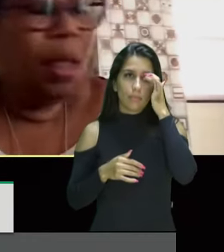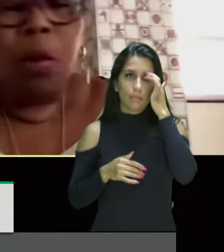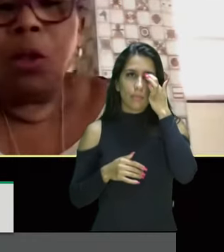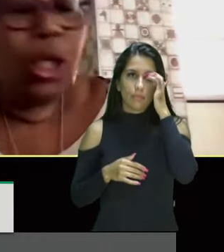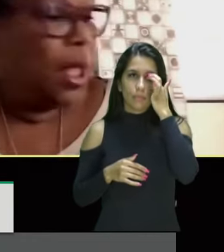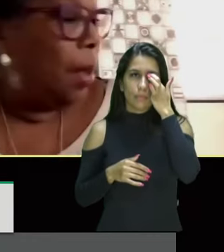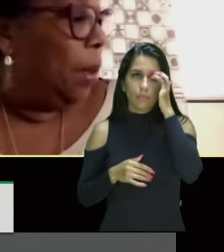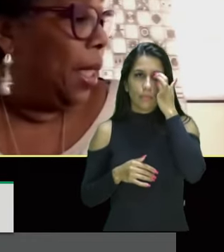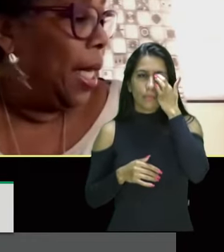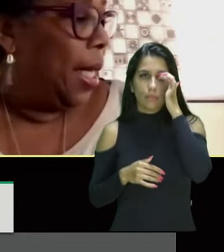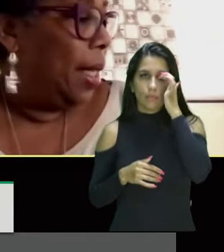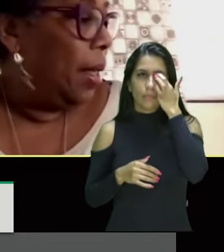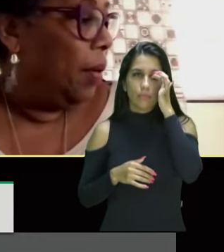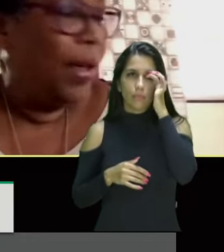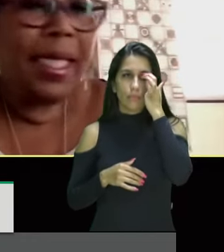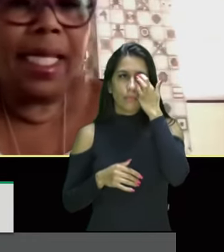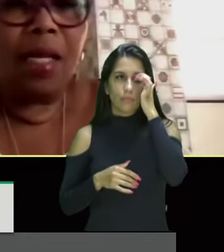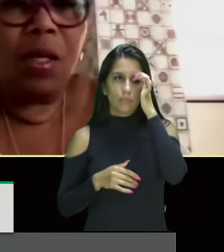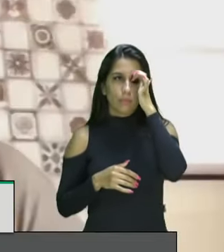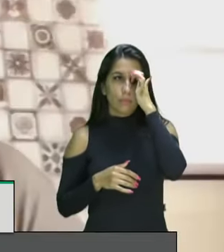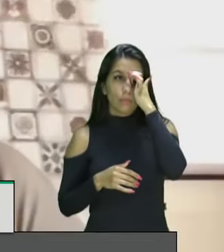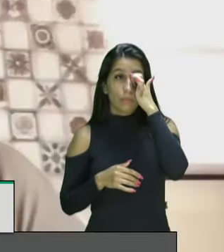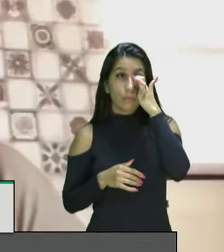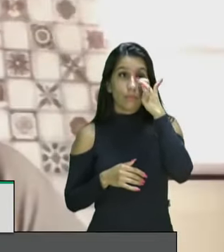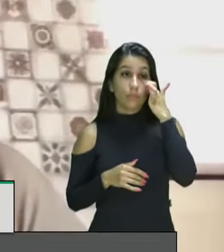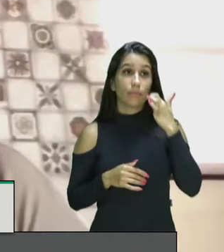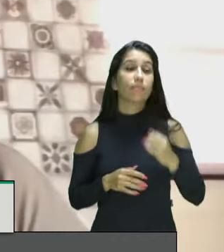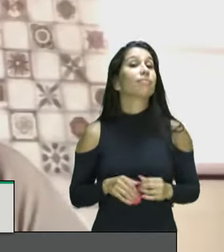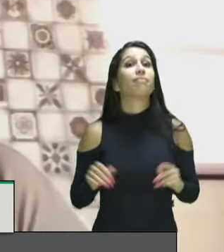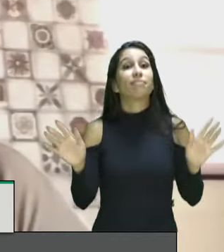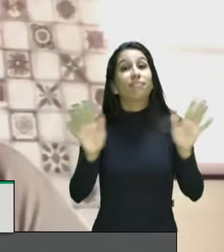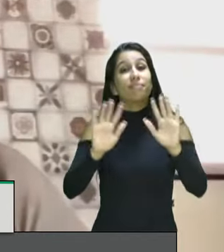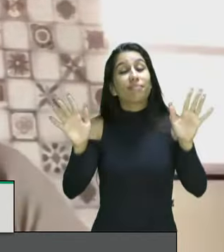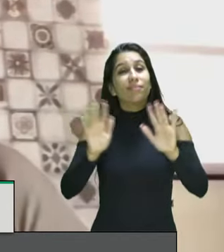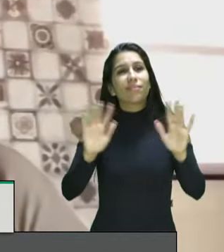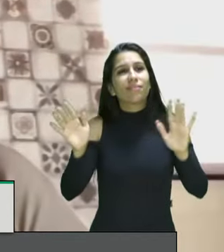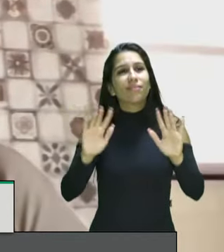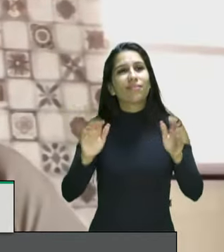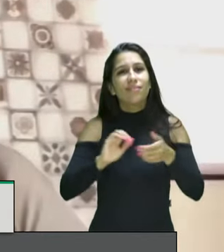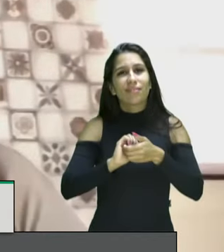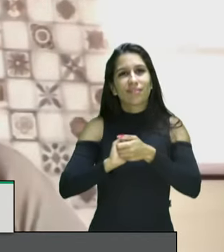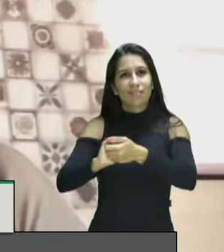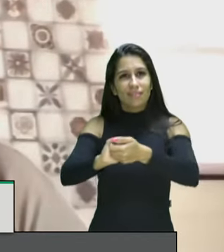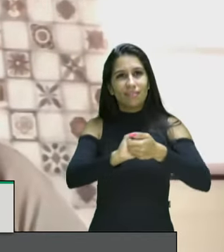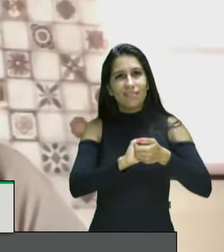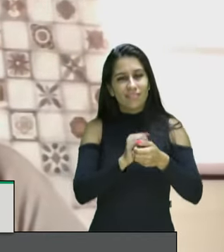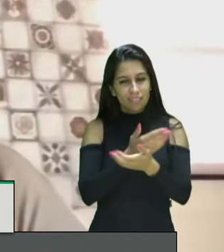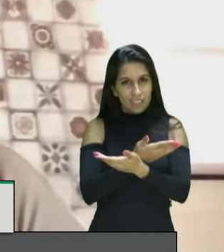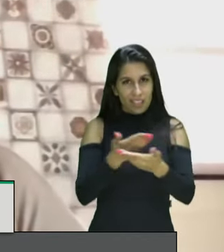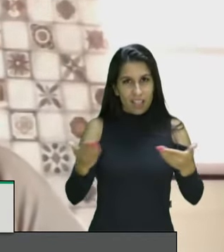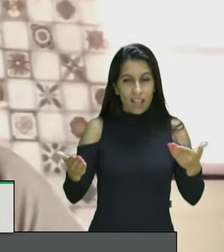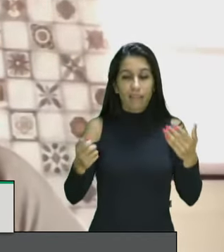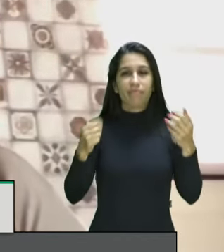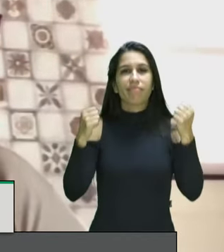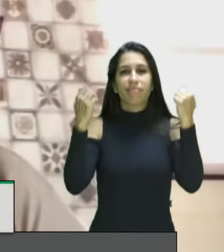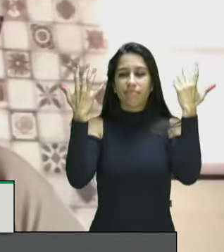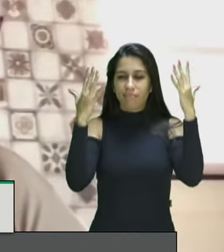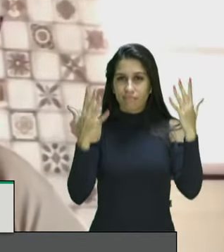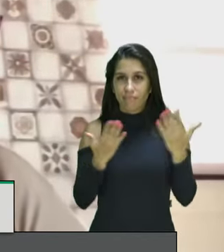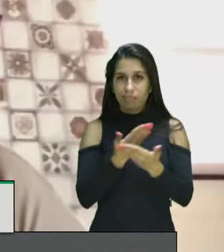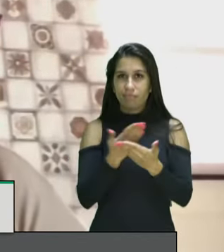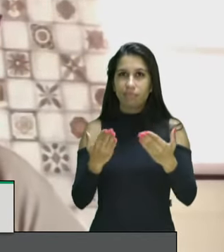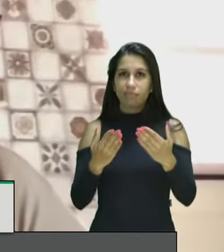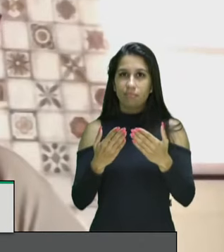então bom dia Bira felicitações também felicitar Carlos Veras pela iniciativa dessa